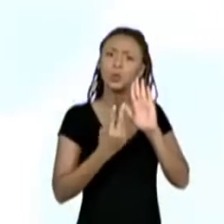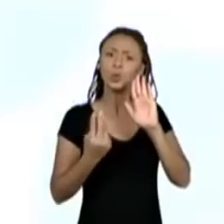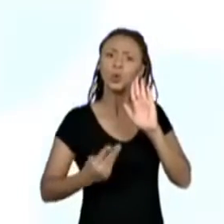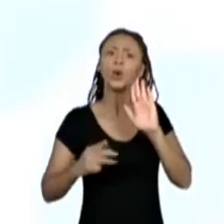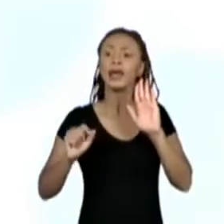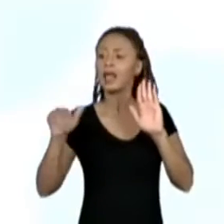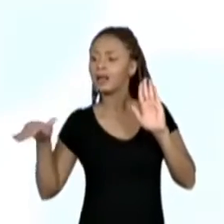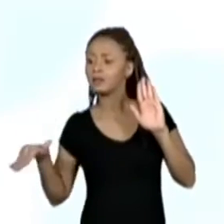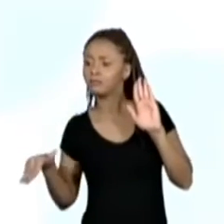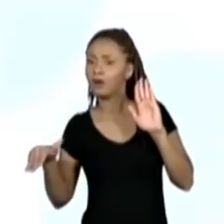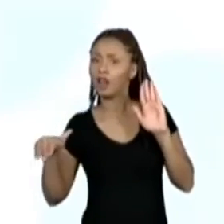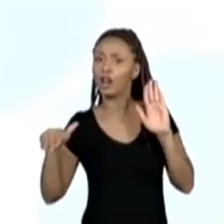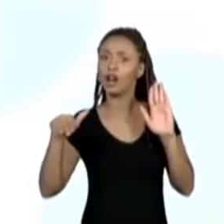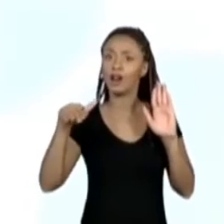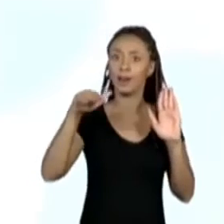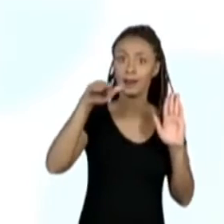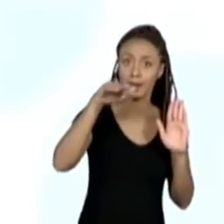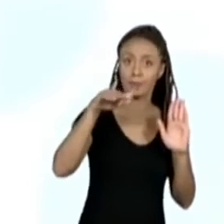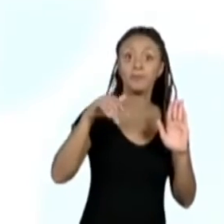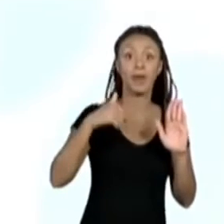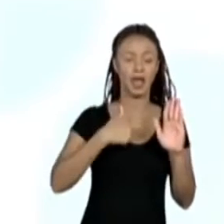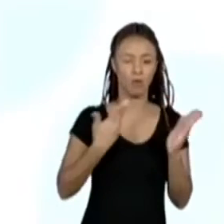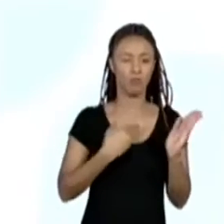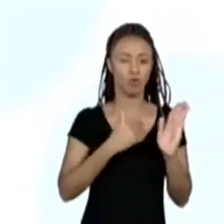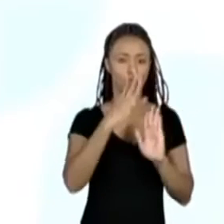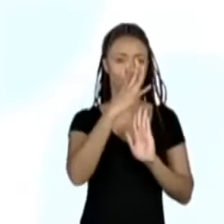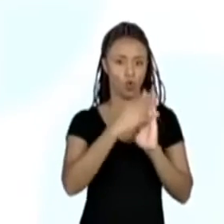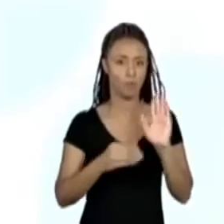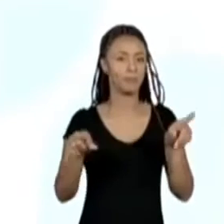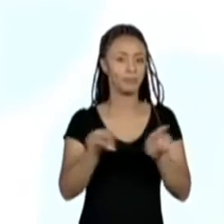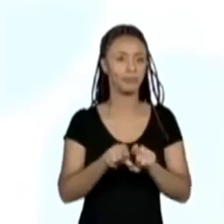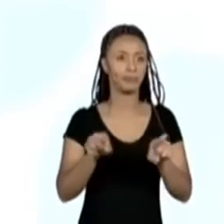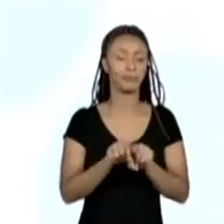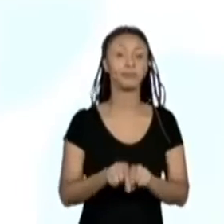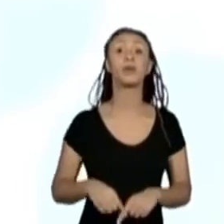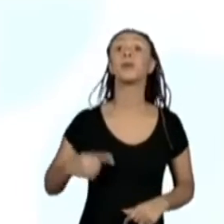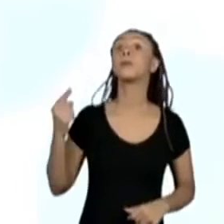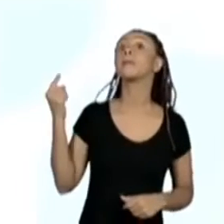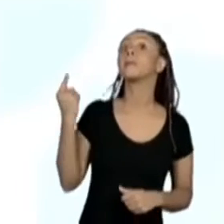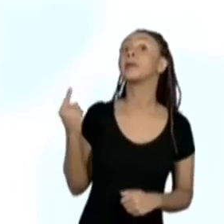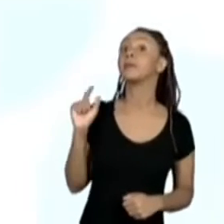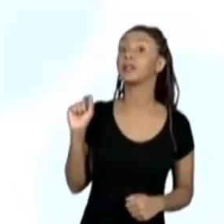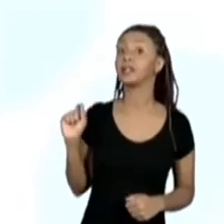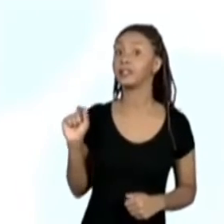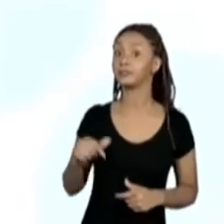eu vou copiar aqui para vocês. Então, vamos lá. Primeiro vem a Ana.